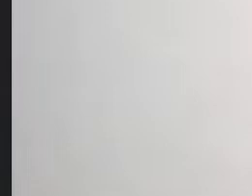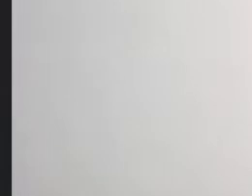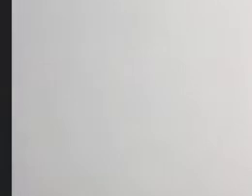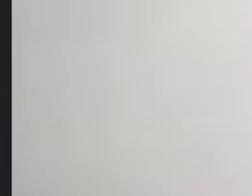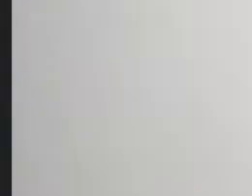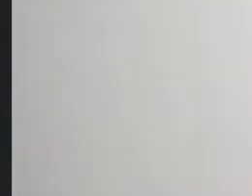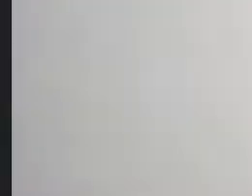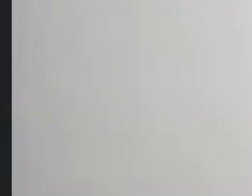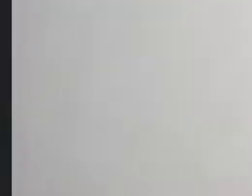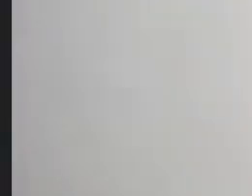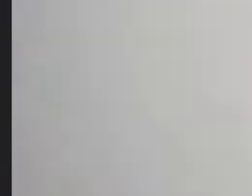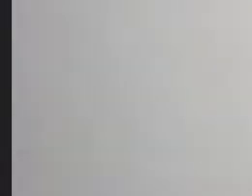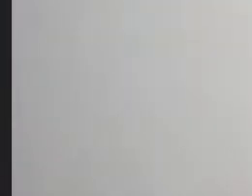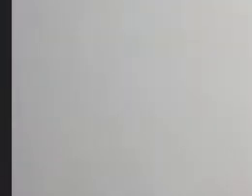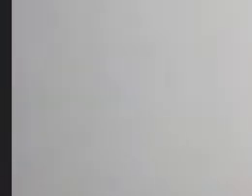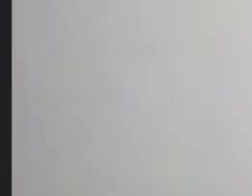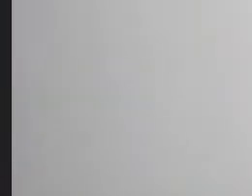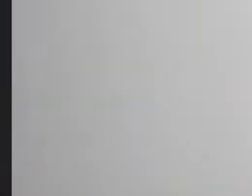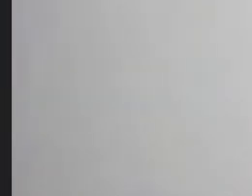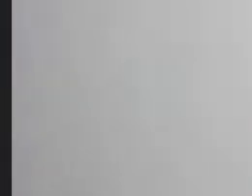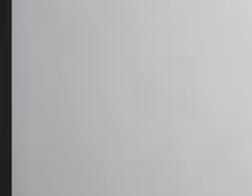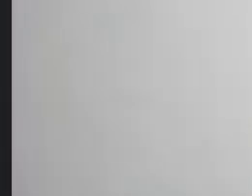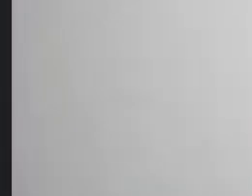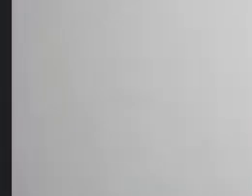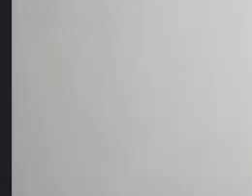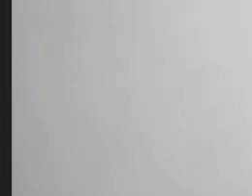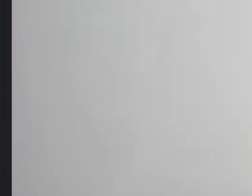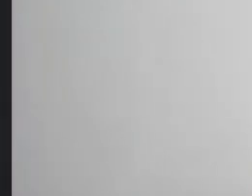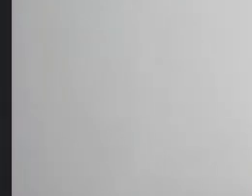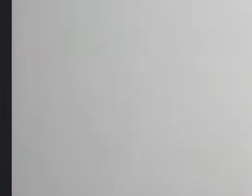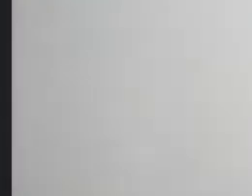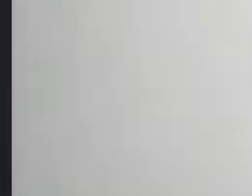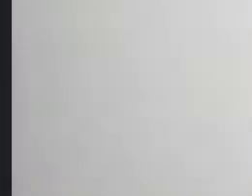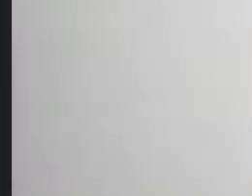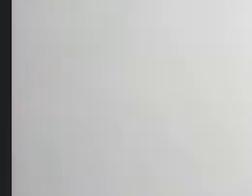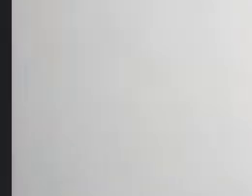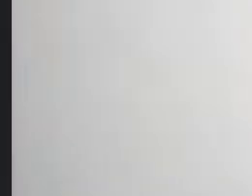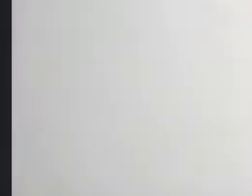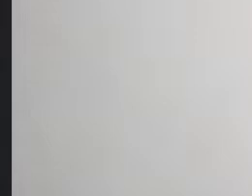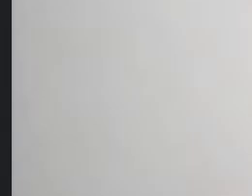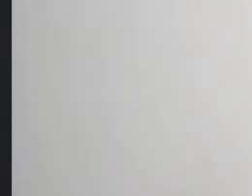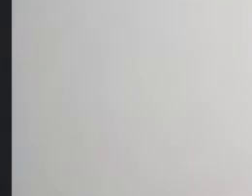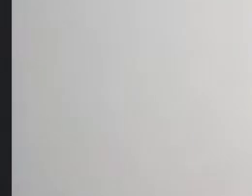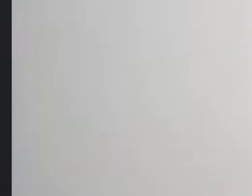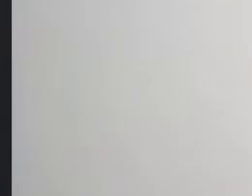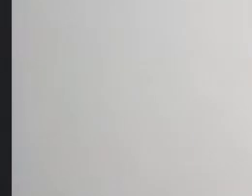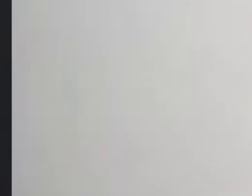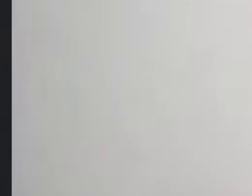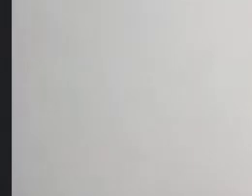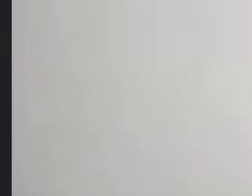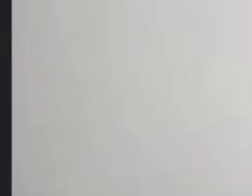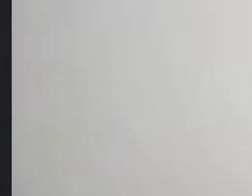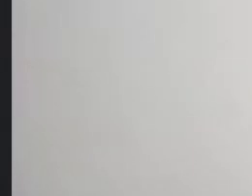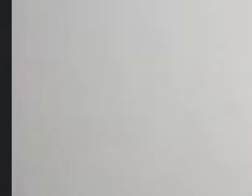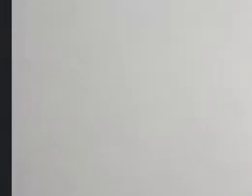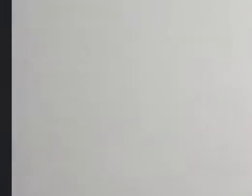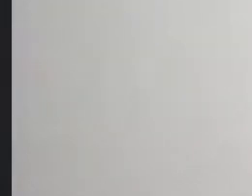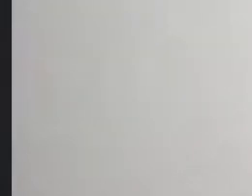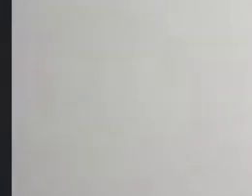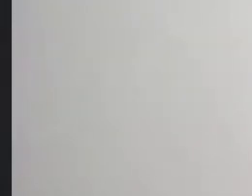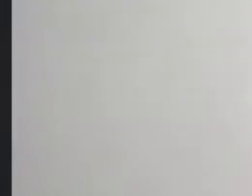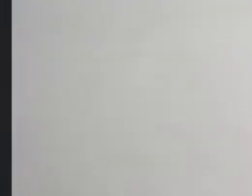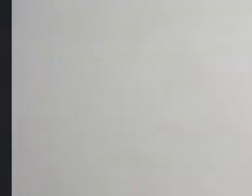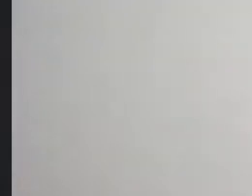Que é um amigão Que estão nos formando Queria agradecer A todos os professores E todas as formas De